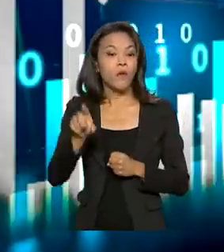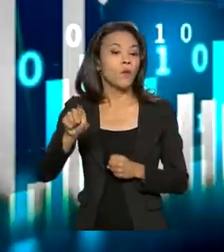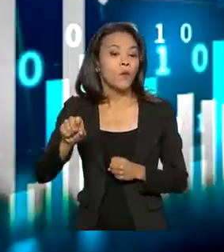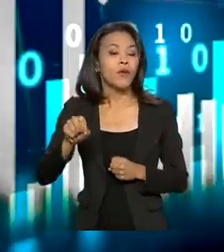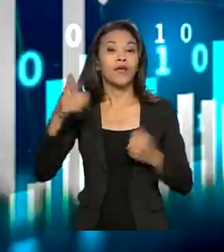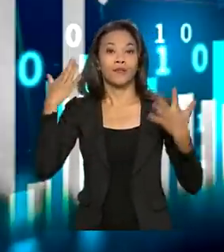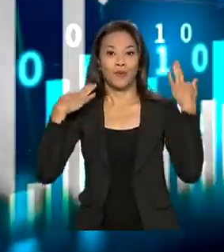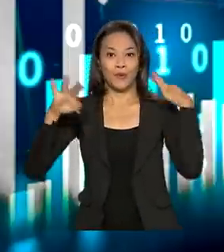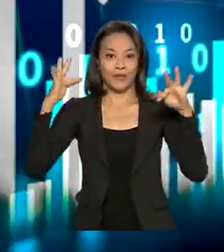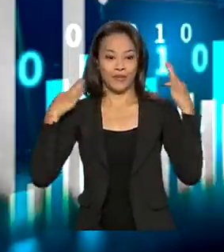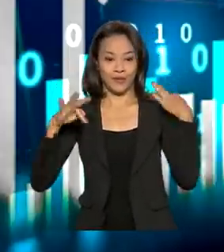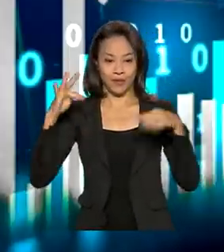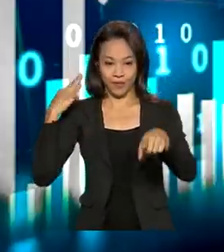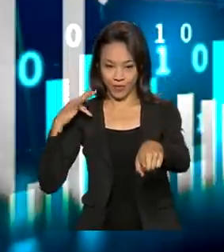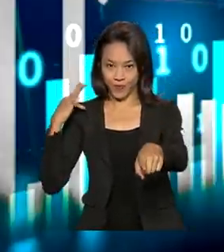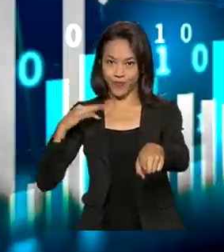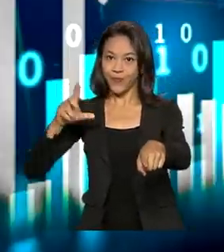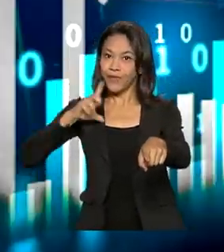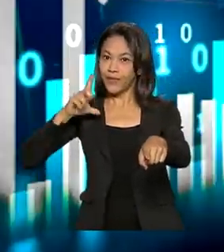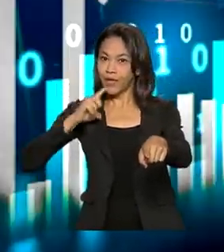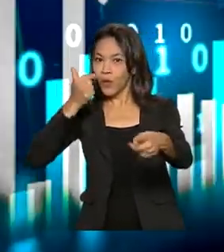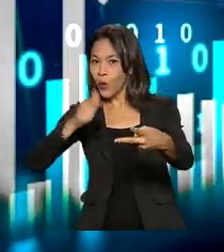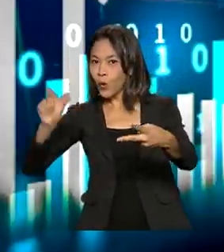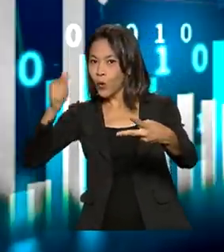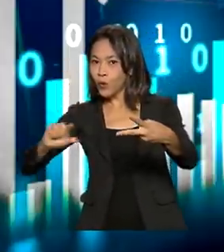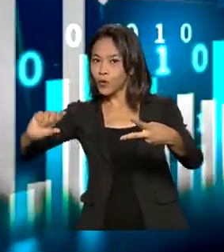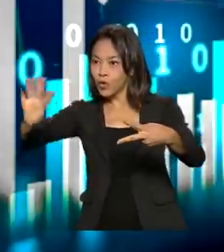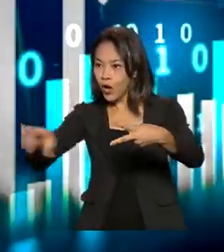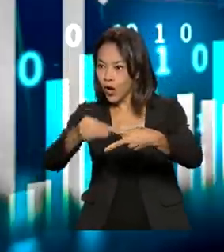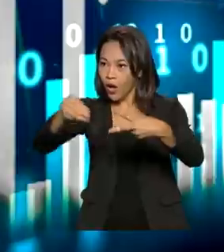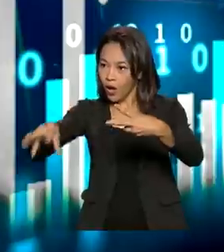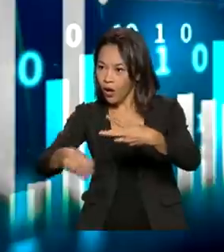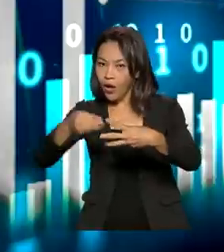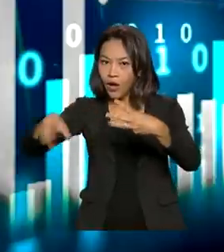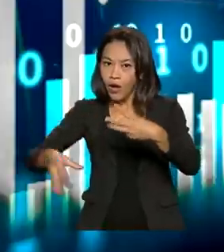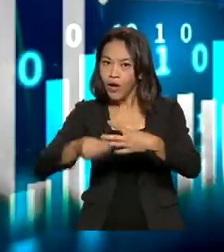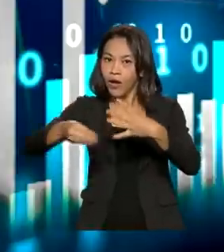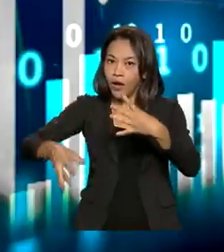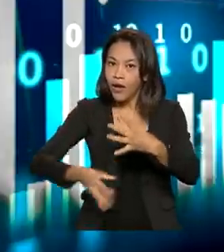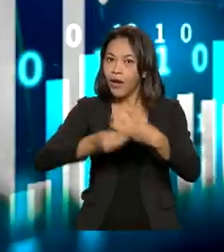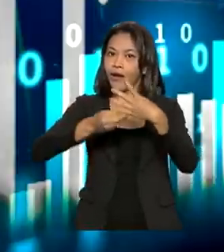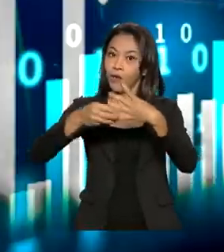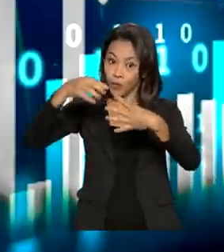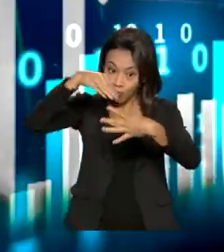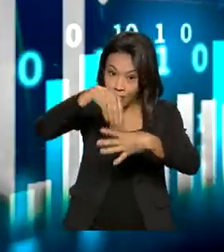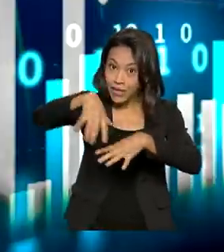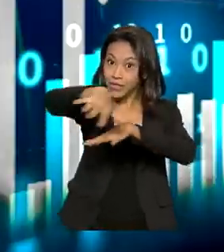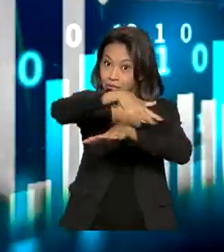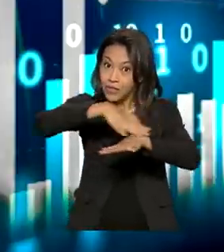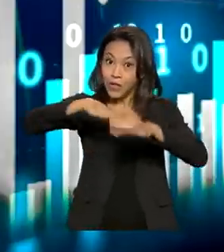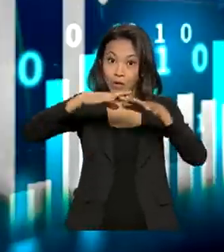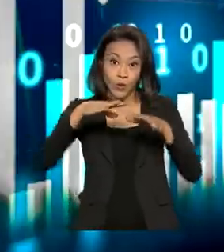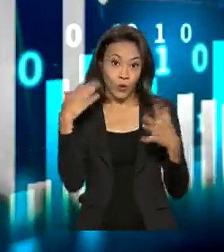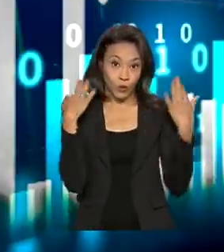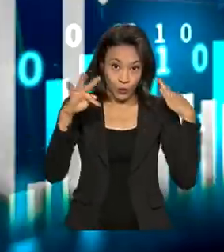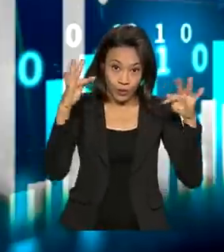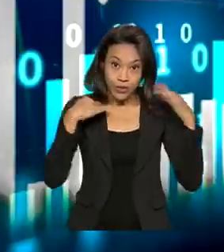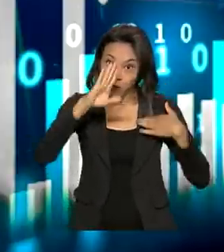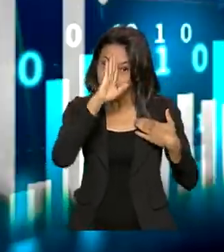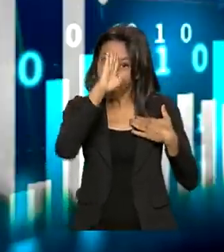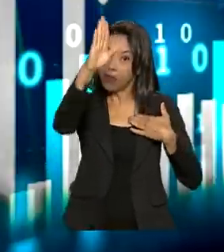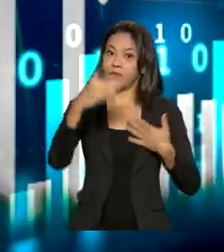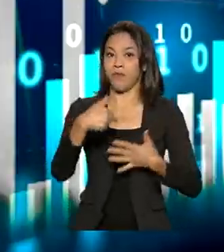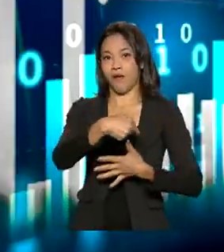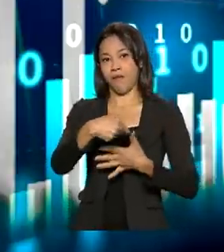turismo, que envolve vários outros segmentos, formando a famosa cadeia produtiva do turismo. E essa